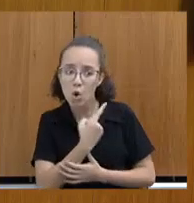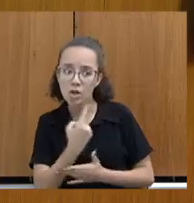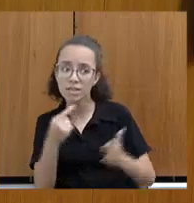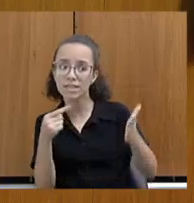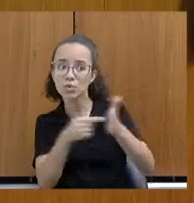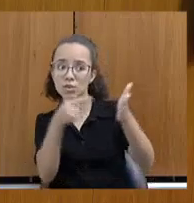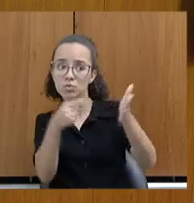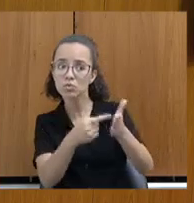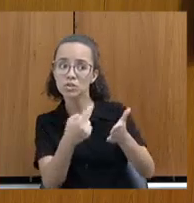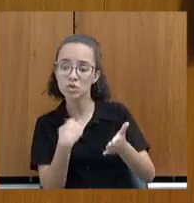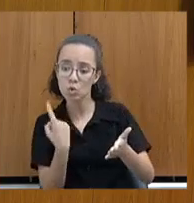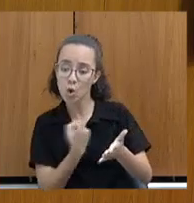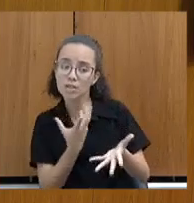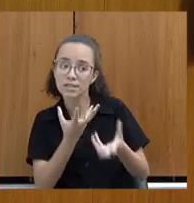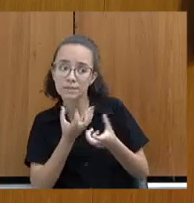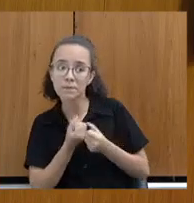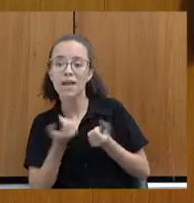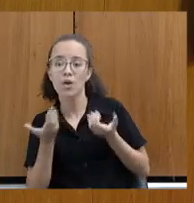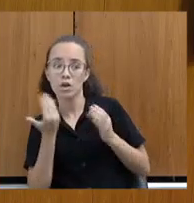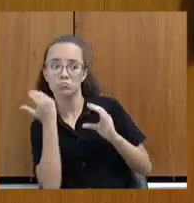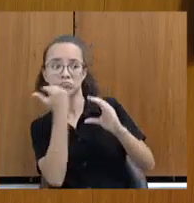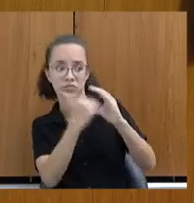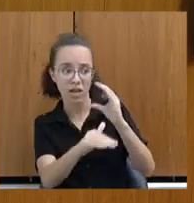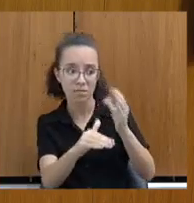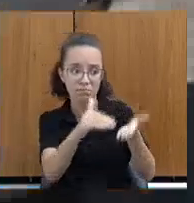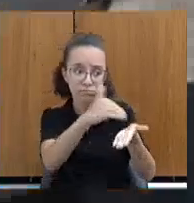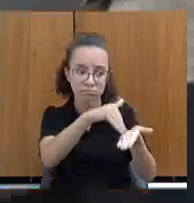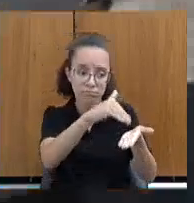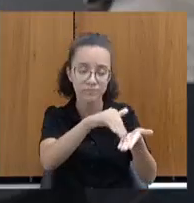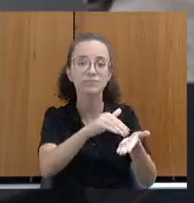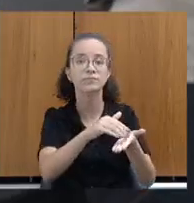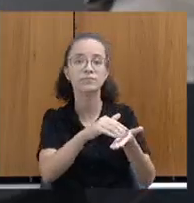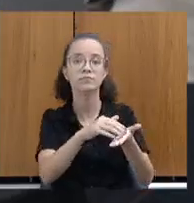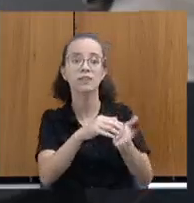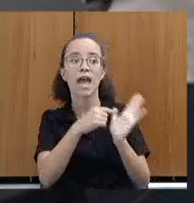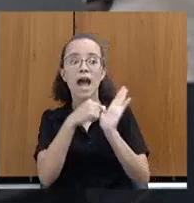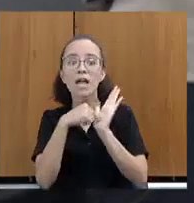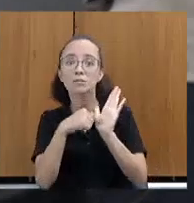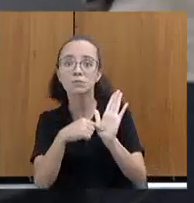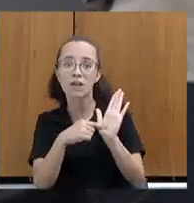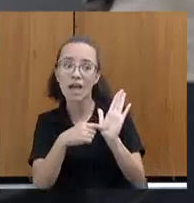denúncias, vamos passar para a C10 e tomar as providências. A exposição era sua.